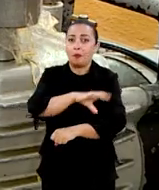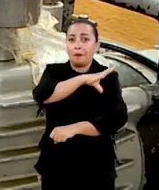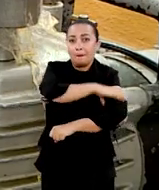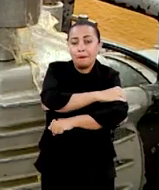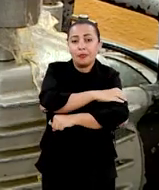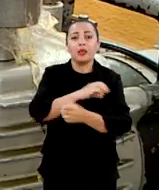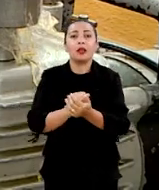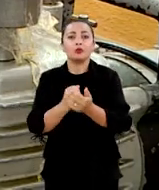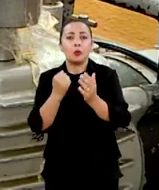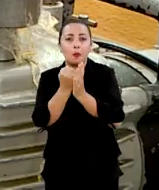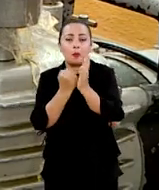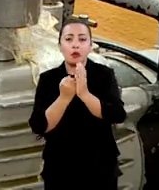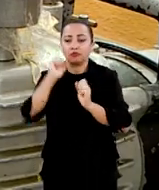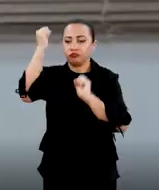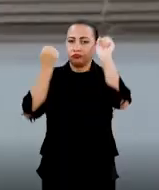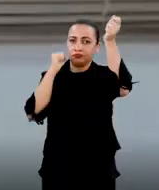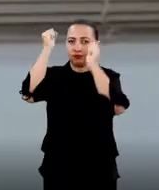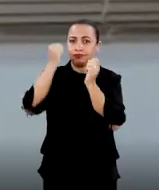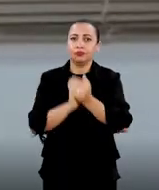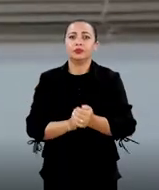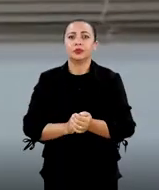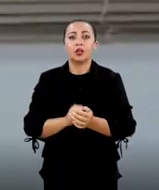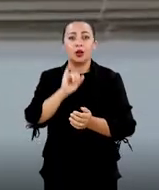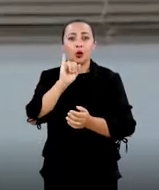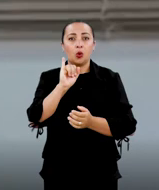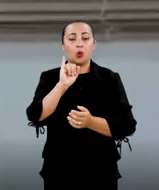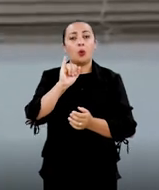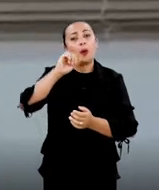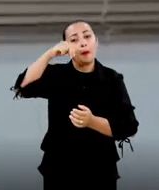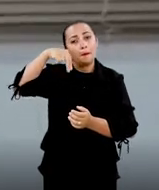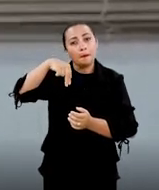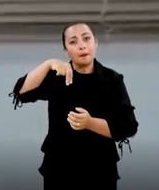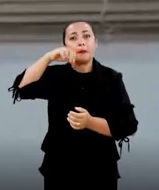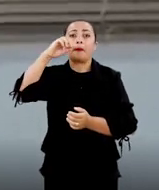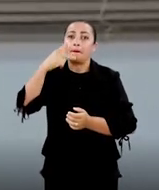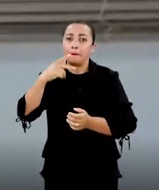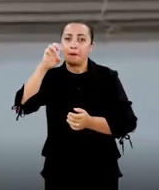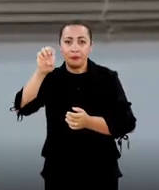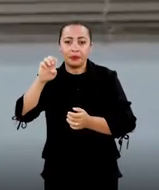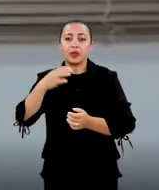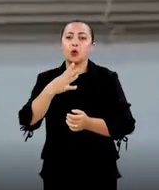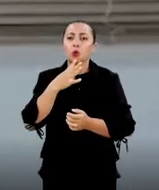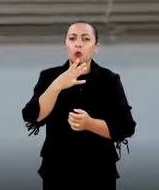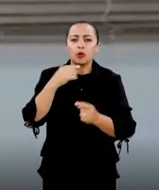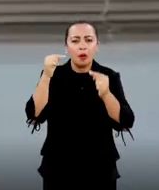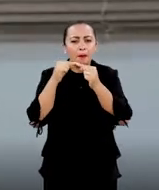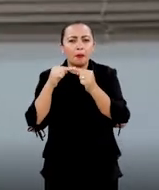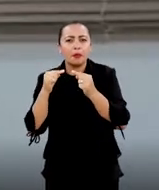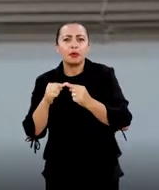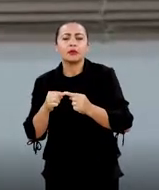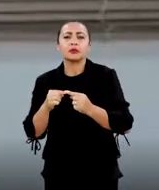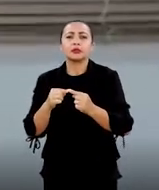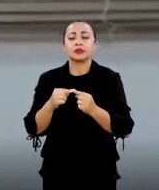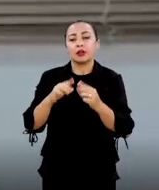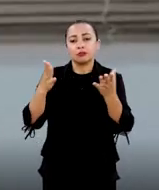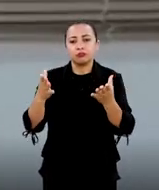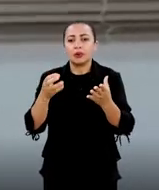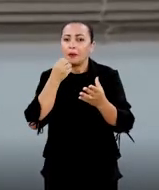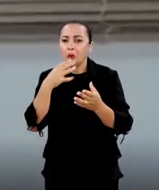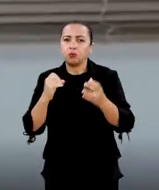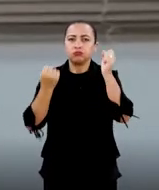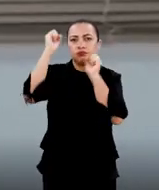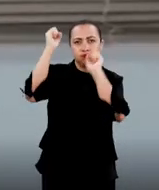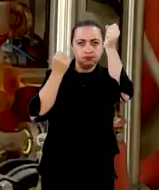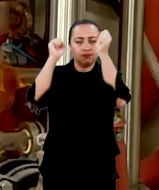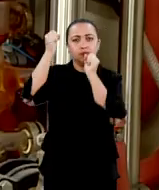de Propriedade Industrial. E o INPE, ele reconheceu a sua aplicação, tem aplicabilidade